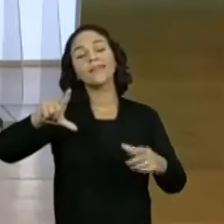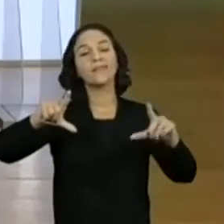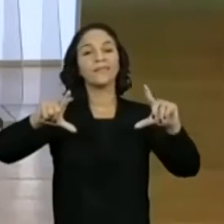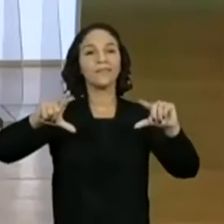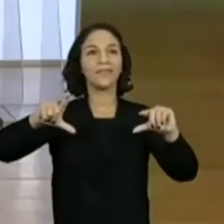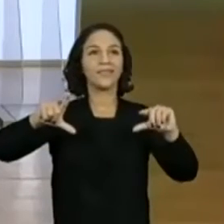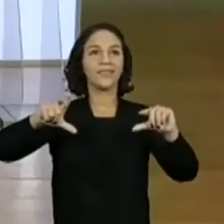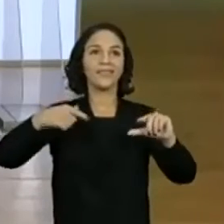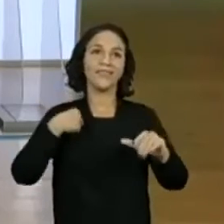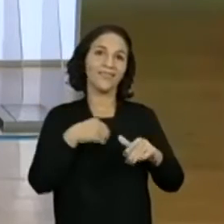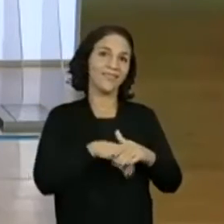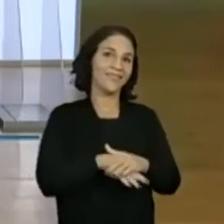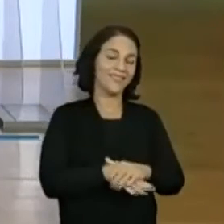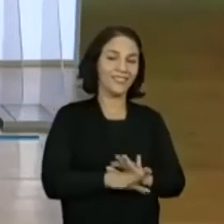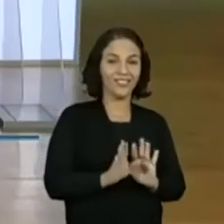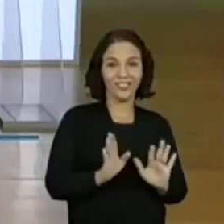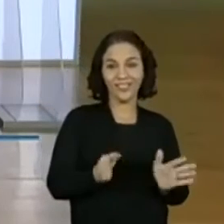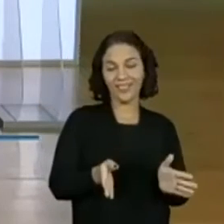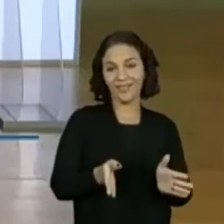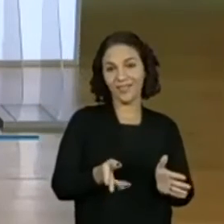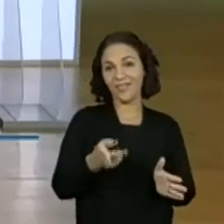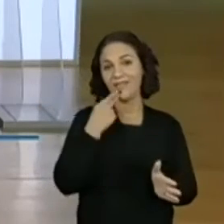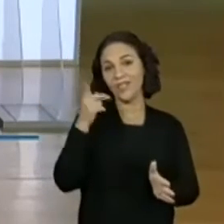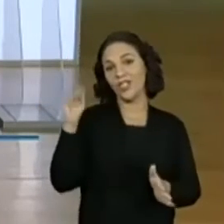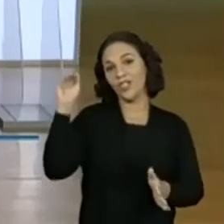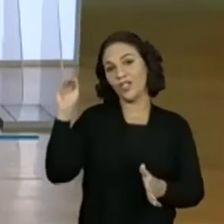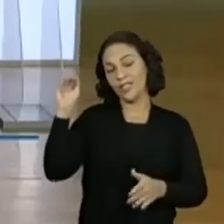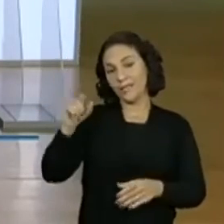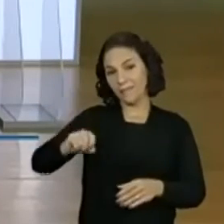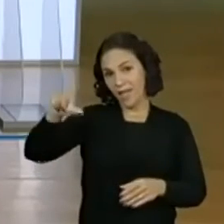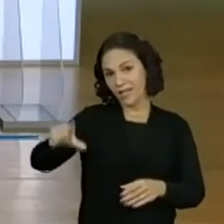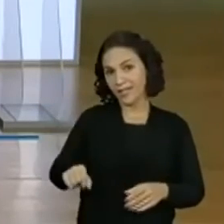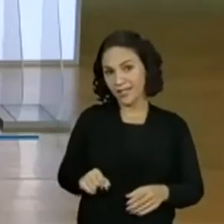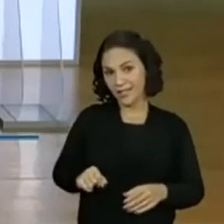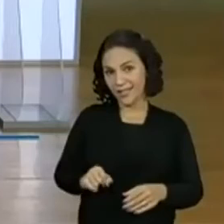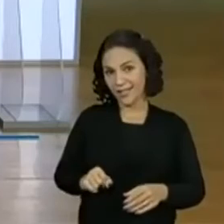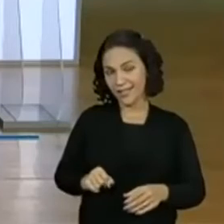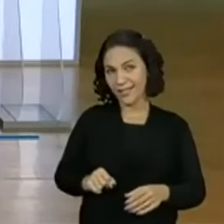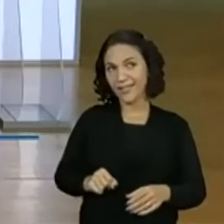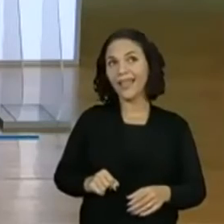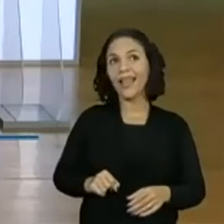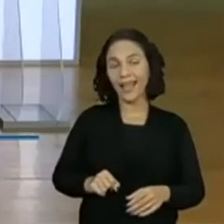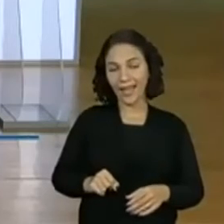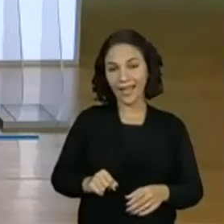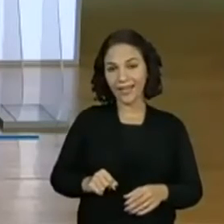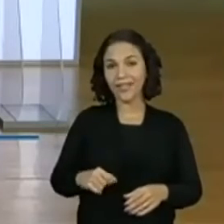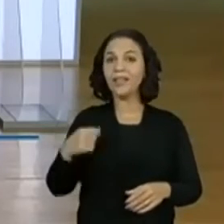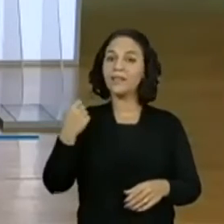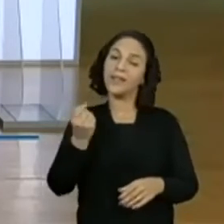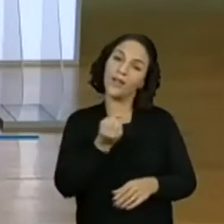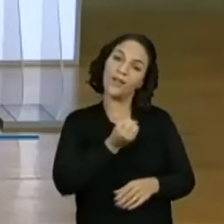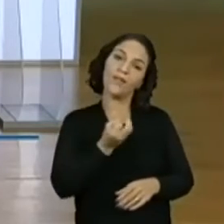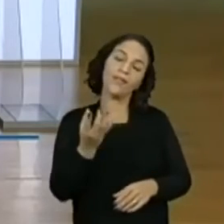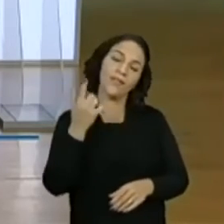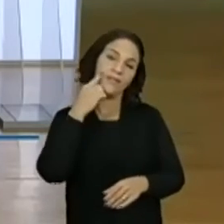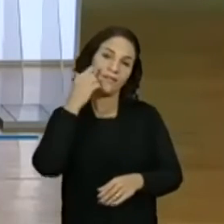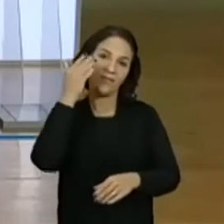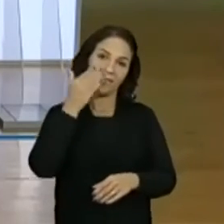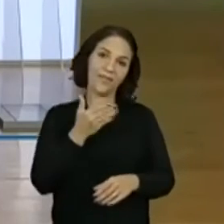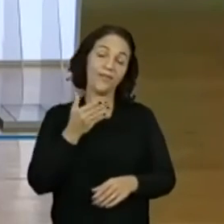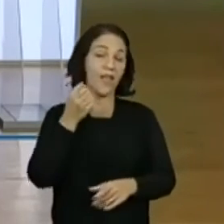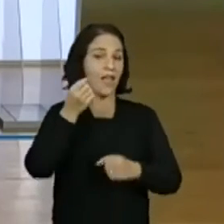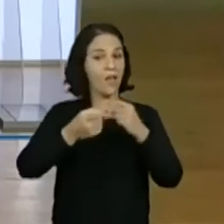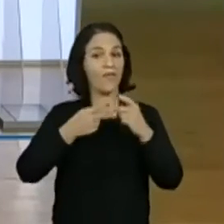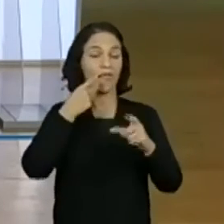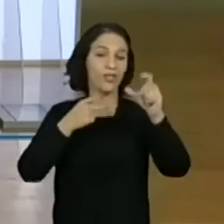Já guardei o meu. Ó, estão falando que eu tenho mais. Você tem mais? Então, gente vai ter que contar para conferir, professora Kate falou que você tem mais.